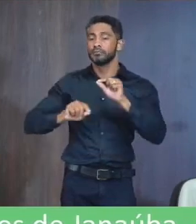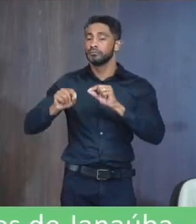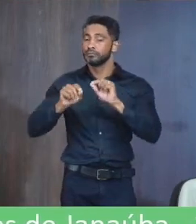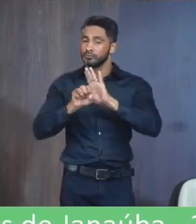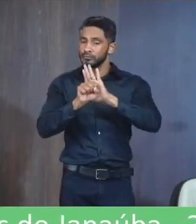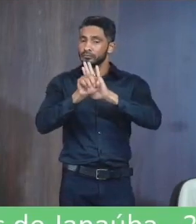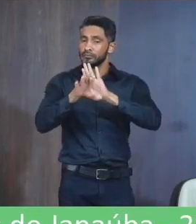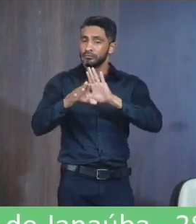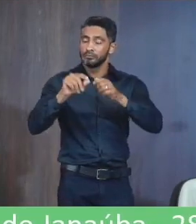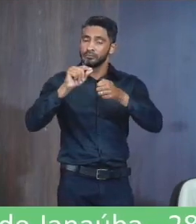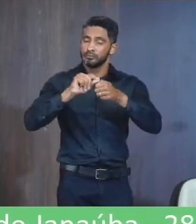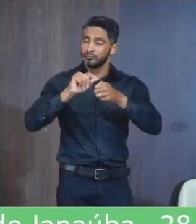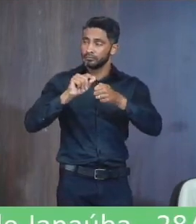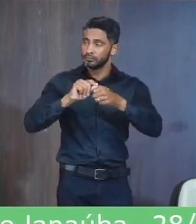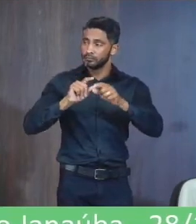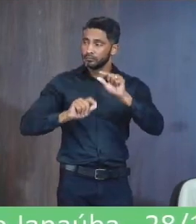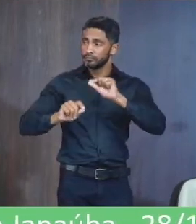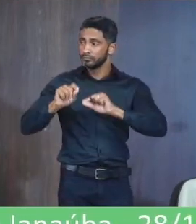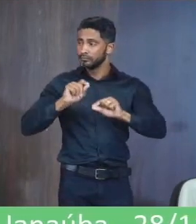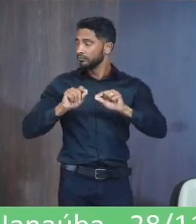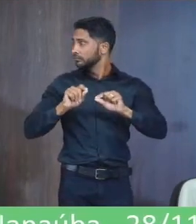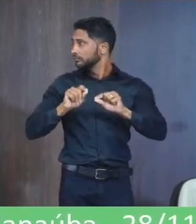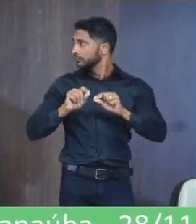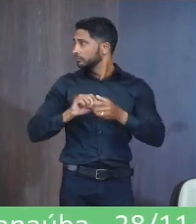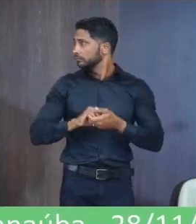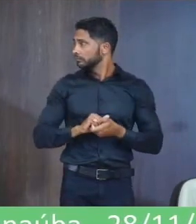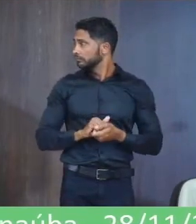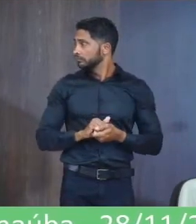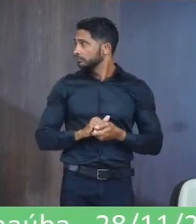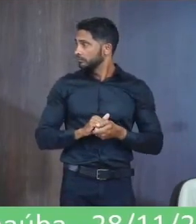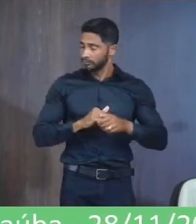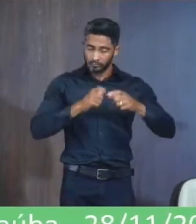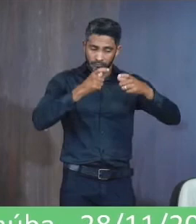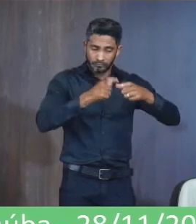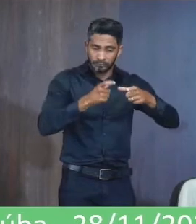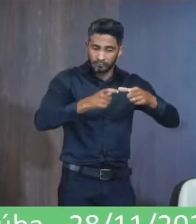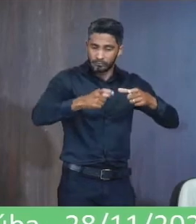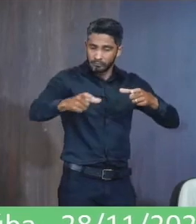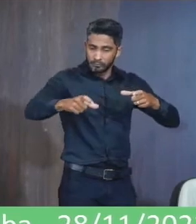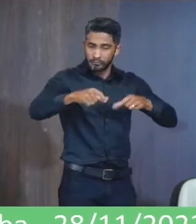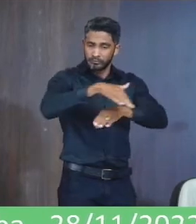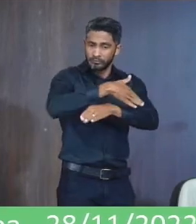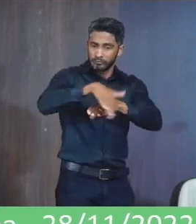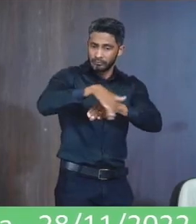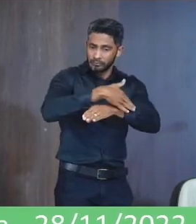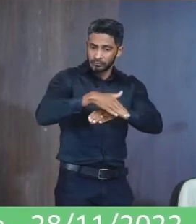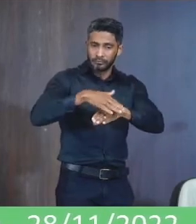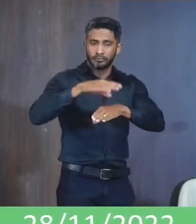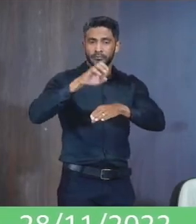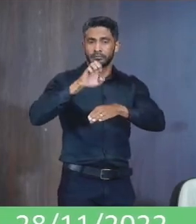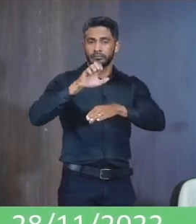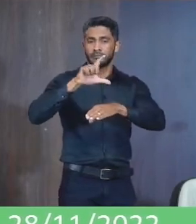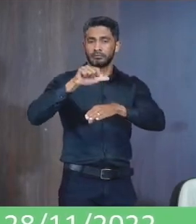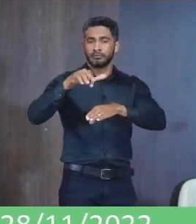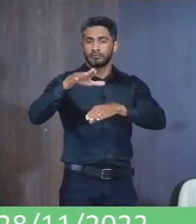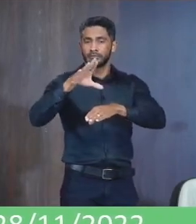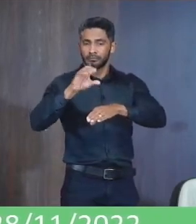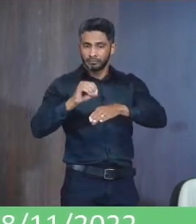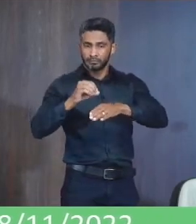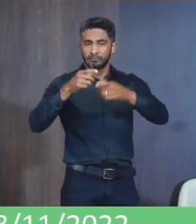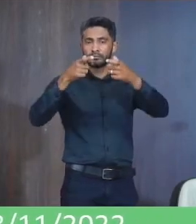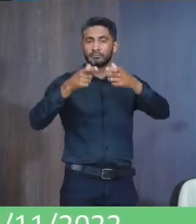Realização Da seguinte Medida De interesse Público Calçamento Da rua Deu Clécio Rodrigues De Moraes